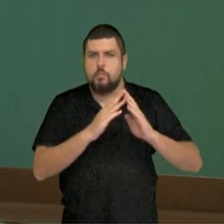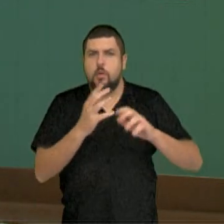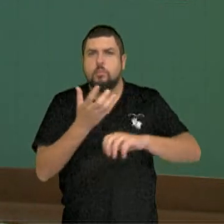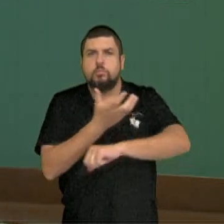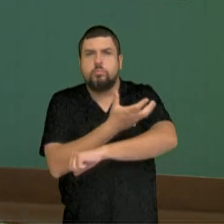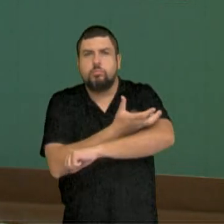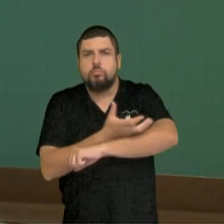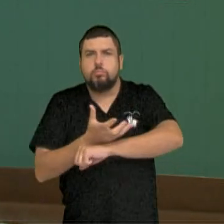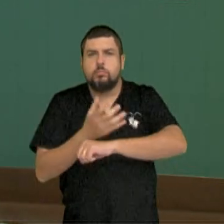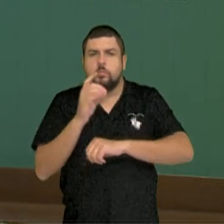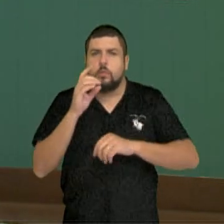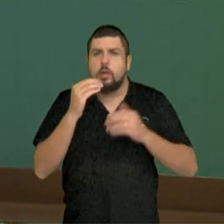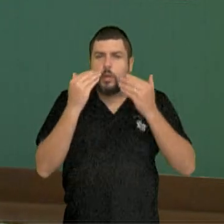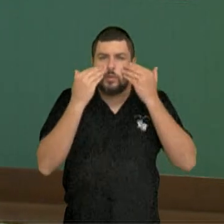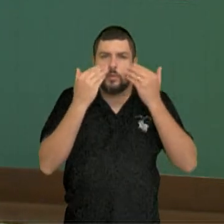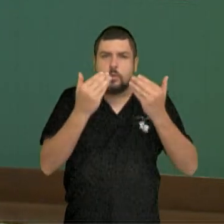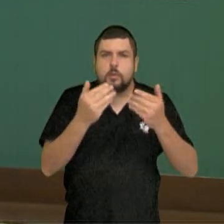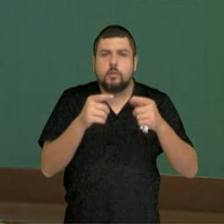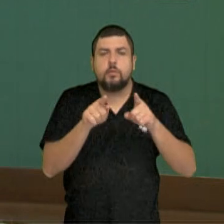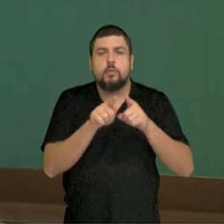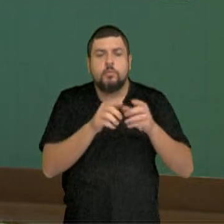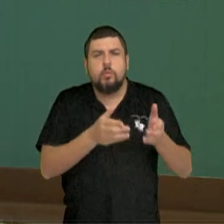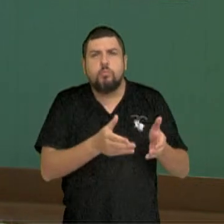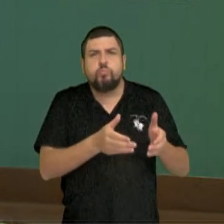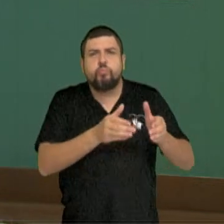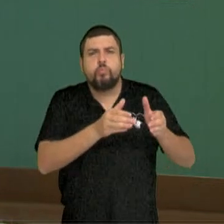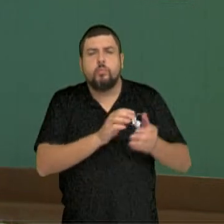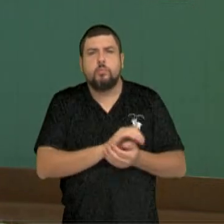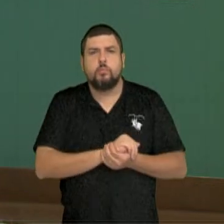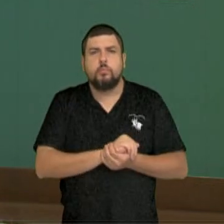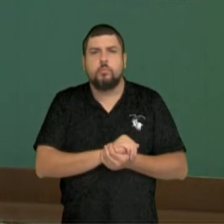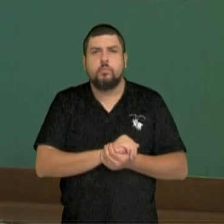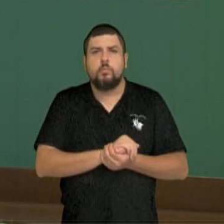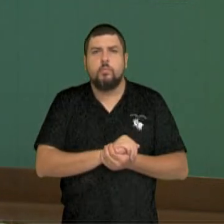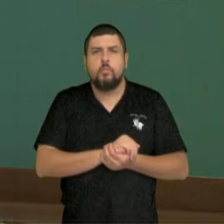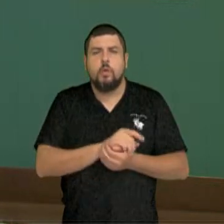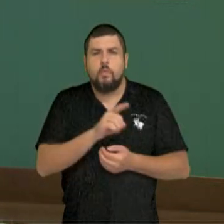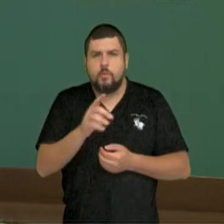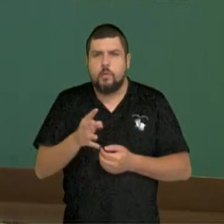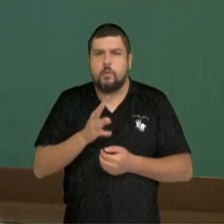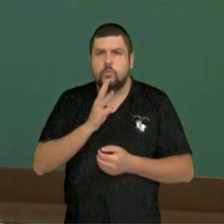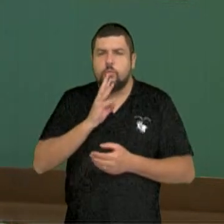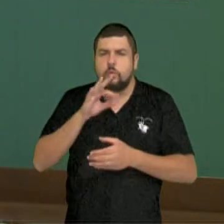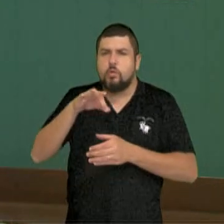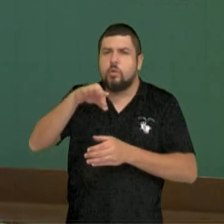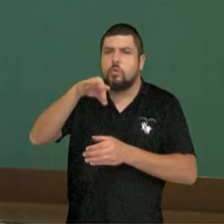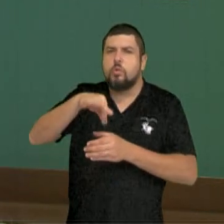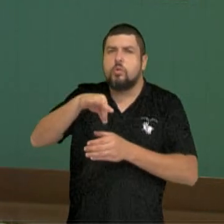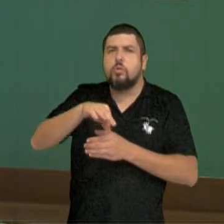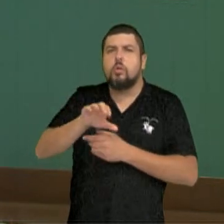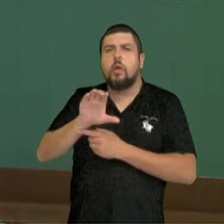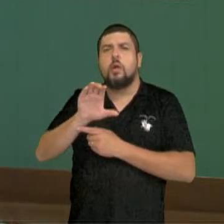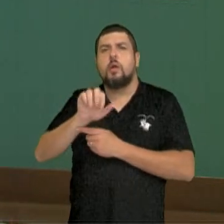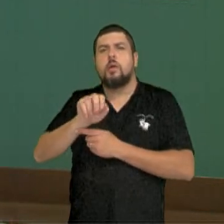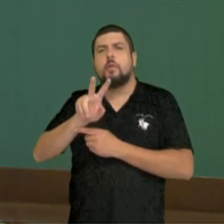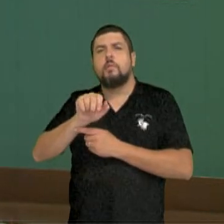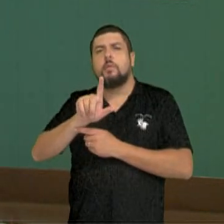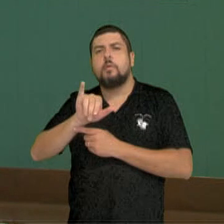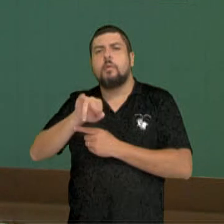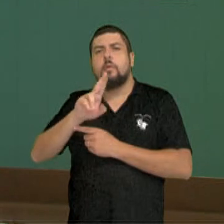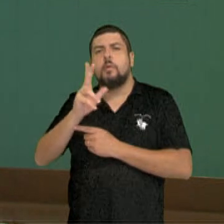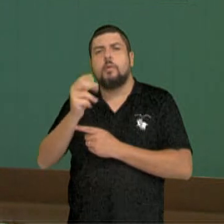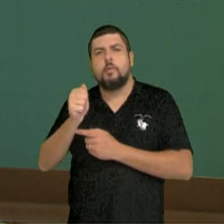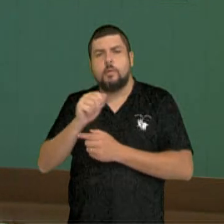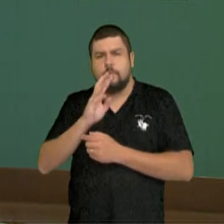no quintal, num vaso dentro de casa. Você já ouviu falar em chá de cavalinha? Pergunte na sua casa se você tem